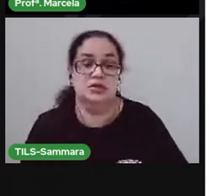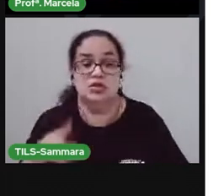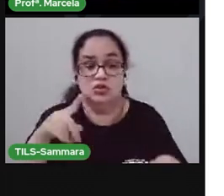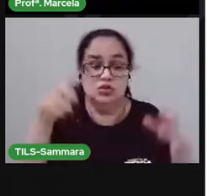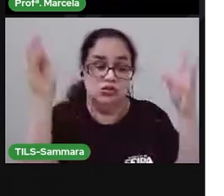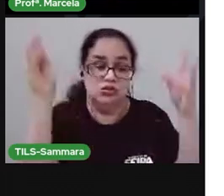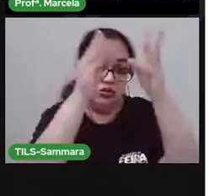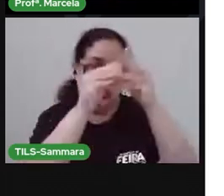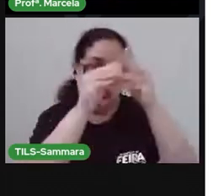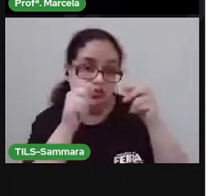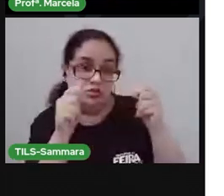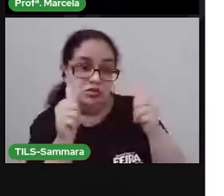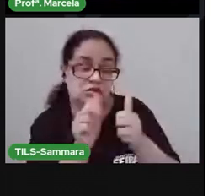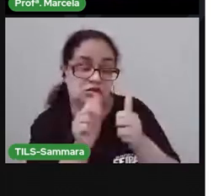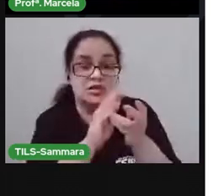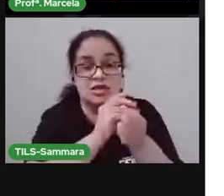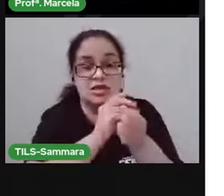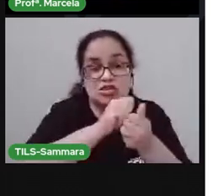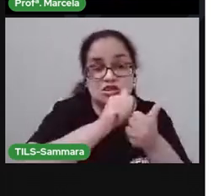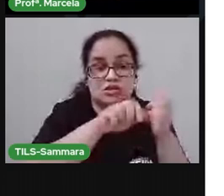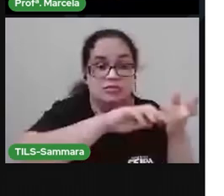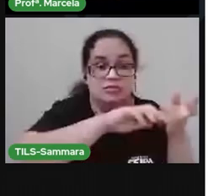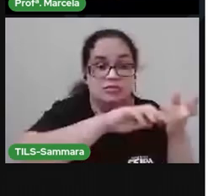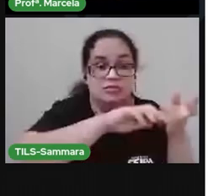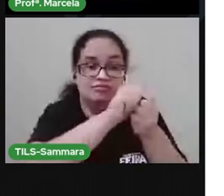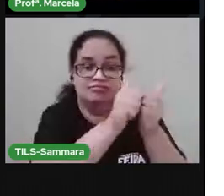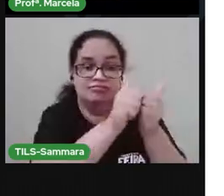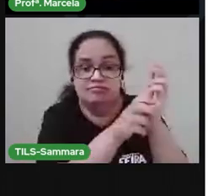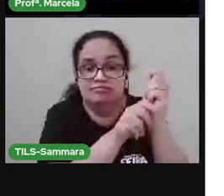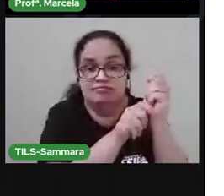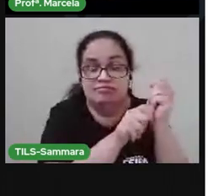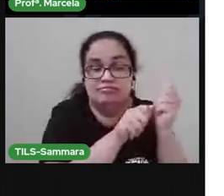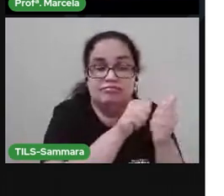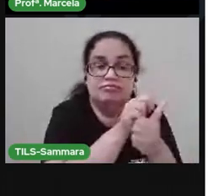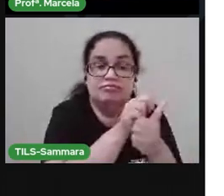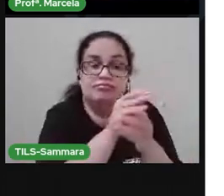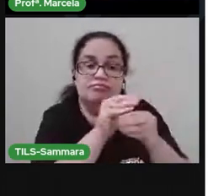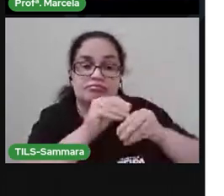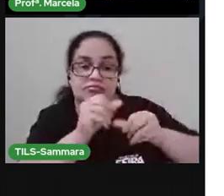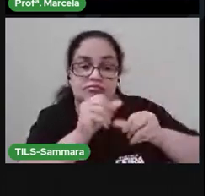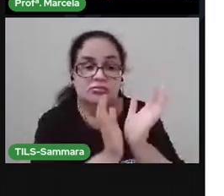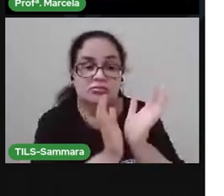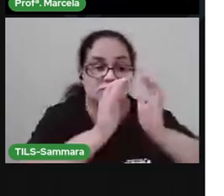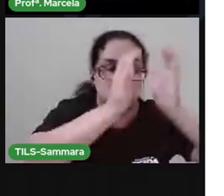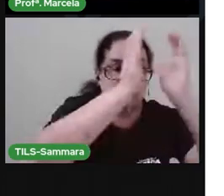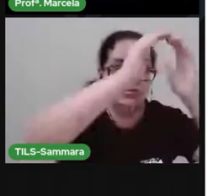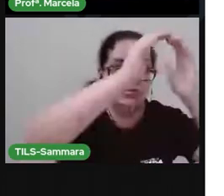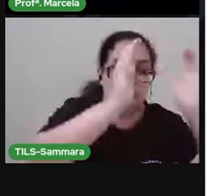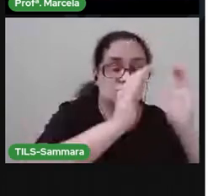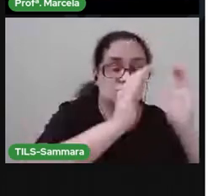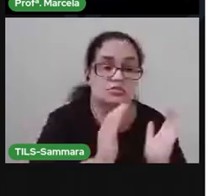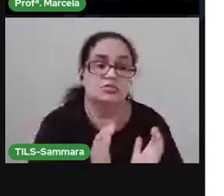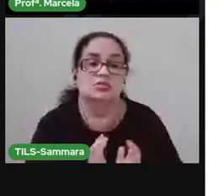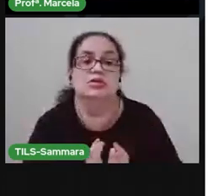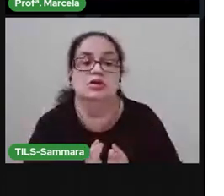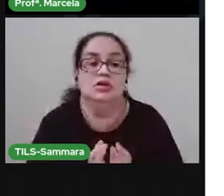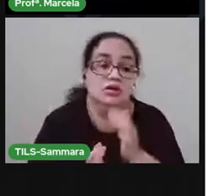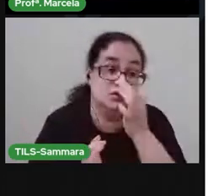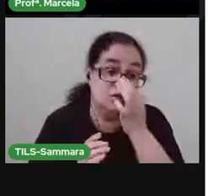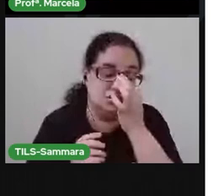Tem também aqui a escultura de argila. Ó! Essa escultura de argila tem alguns